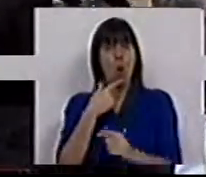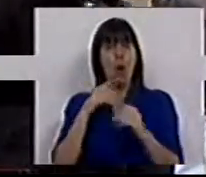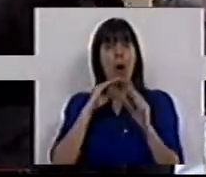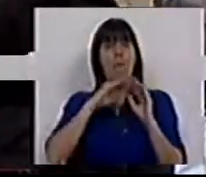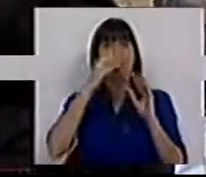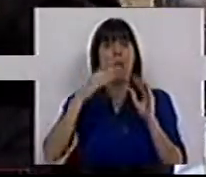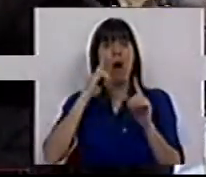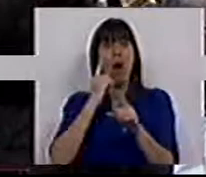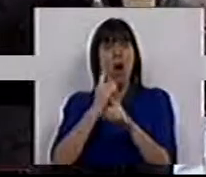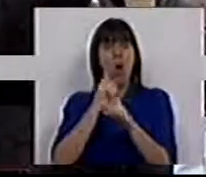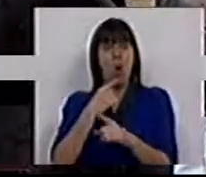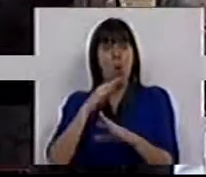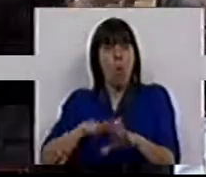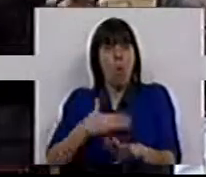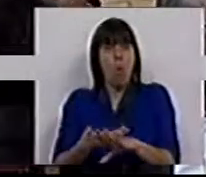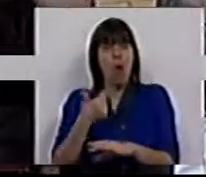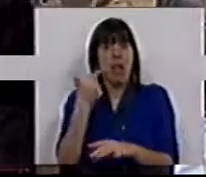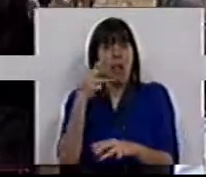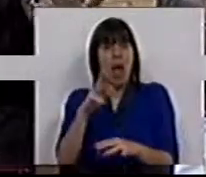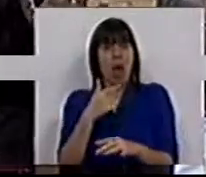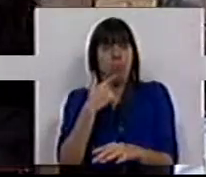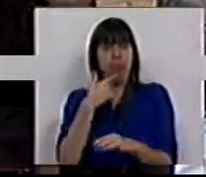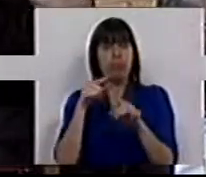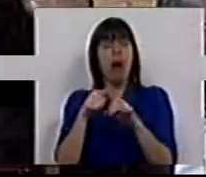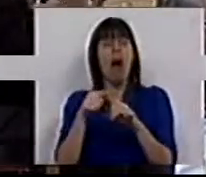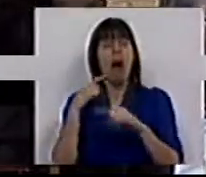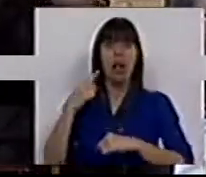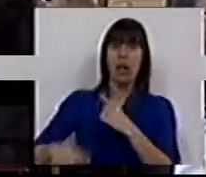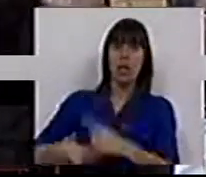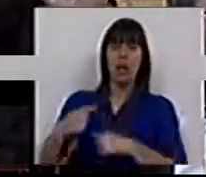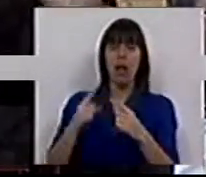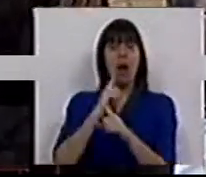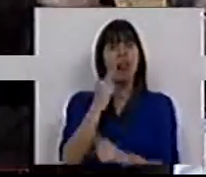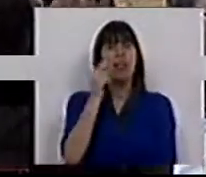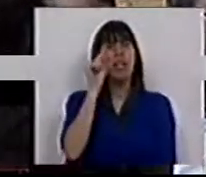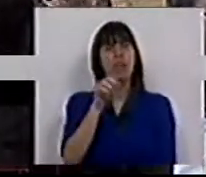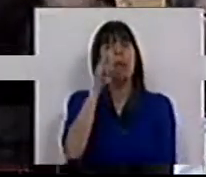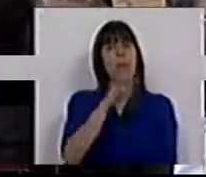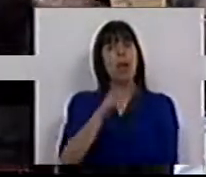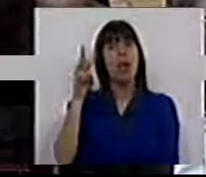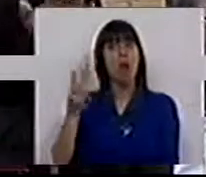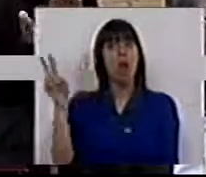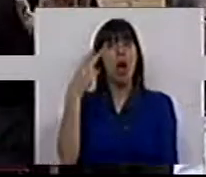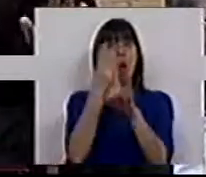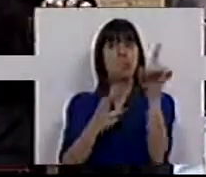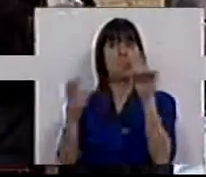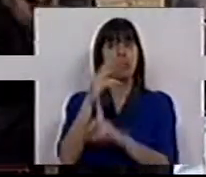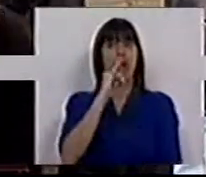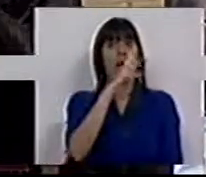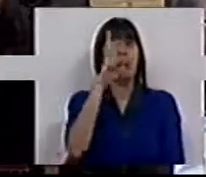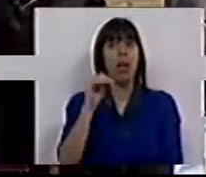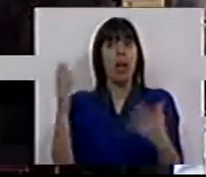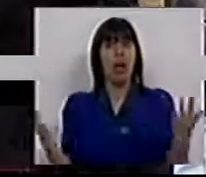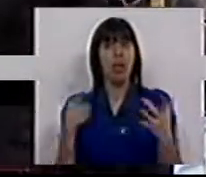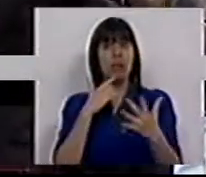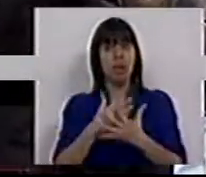montanha continua a parir uma sobretaxa. E esta sobretaxa é o legado dos 3 mil milhões de euros de aumento de IRS,